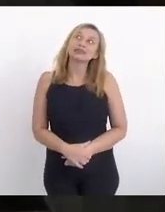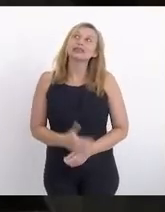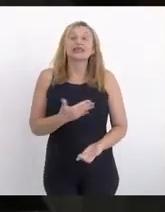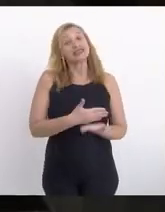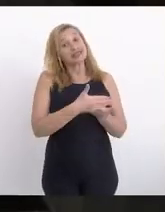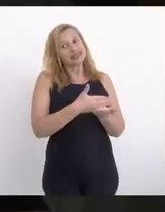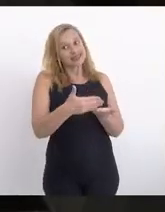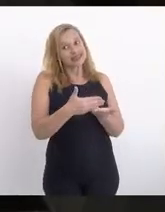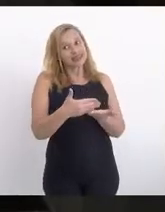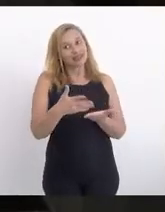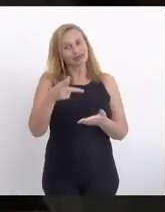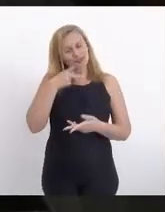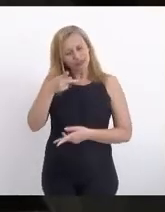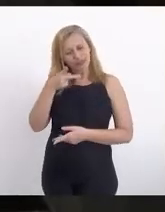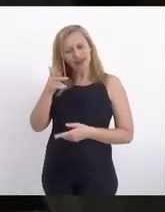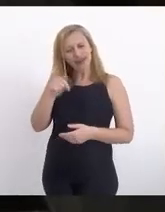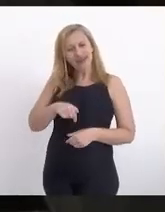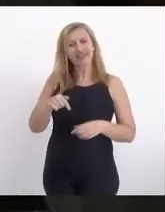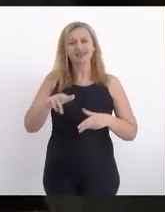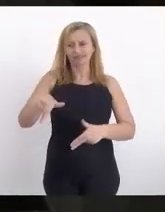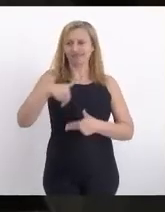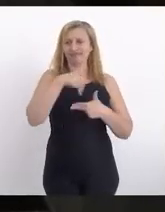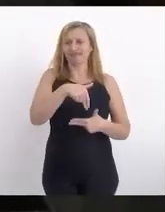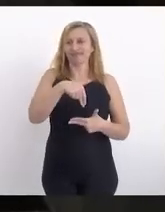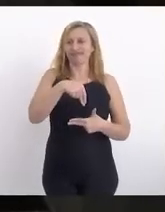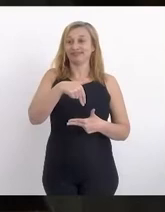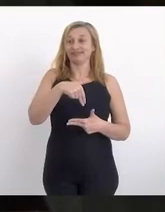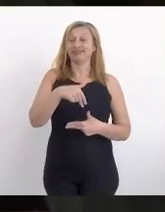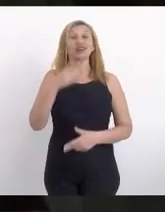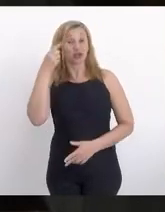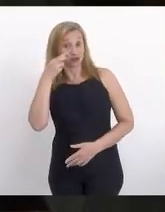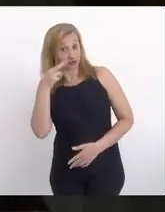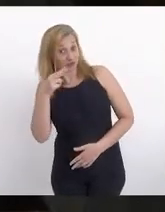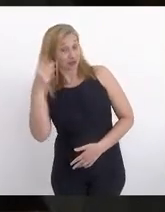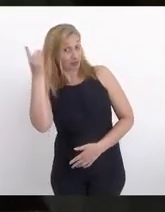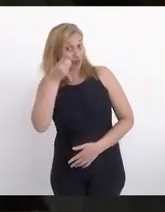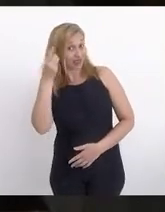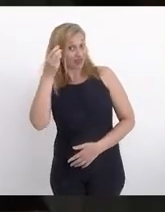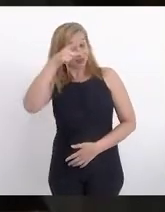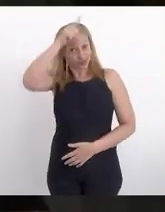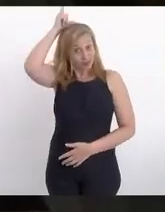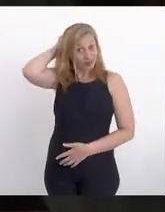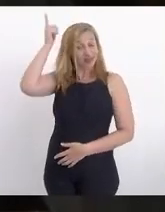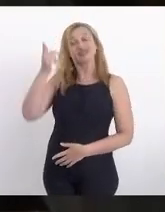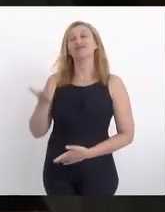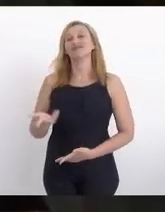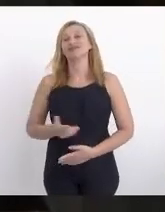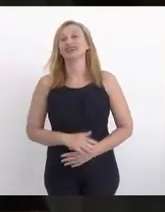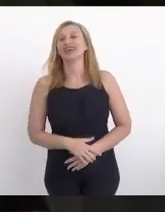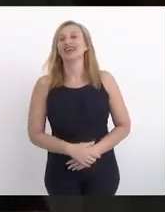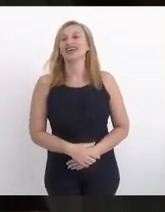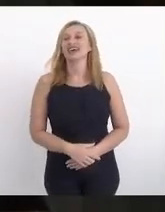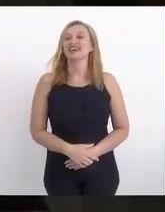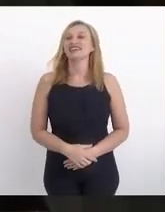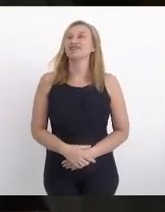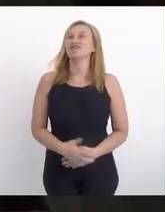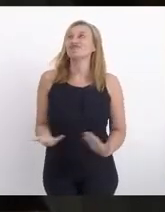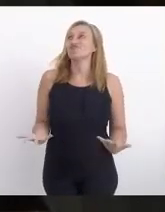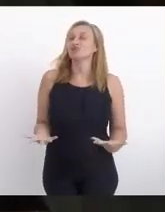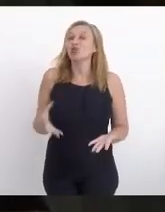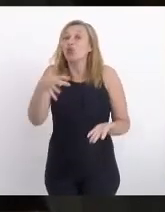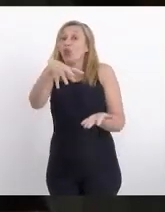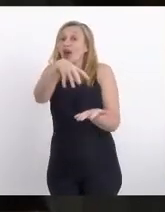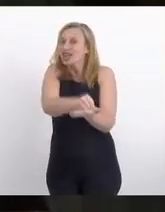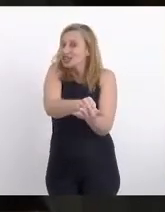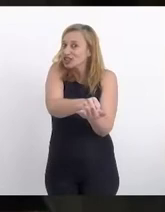iniciar a minha manifestação aqui na tribuna, viu, deputado Luiz Paulo? Fazendo um